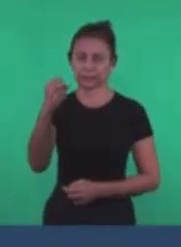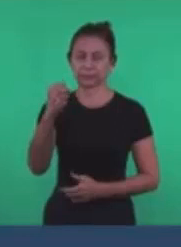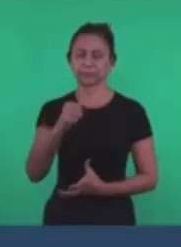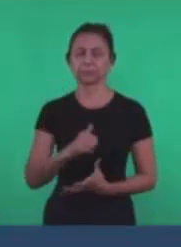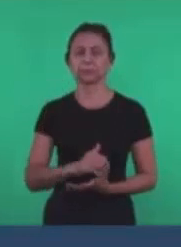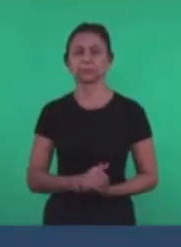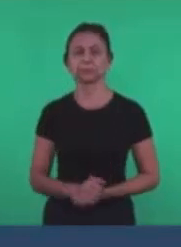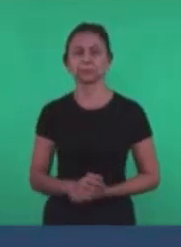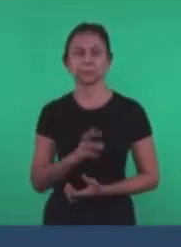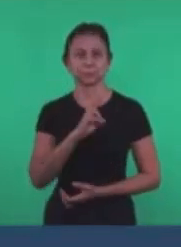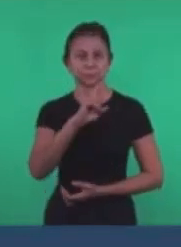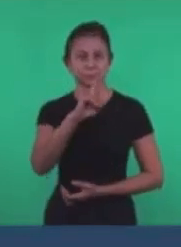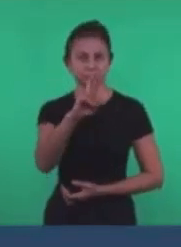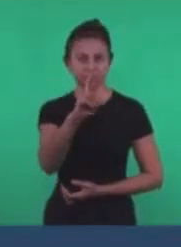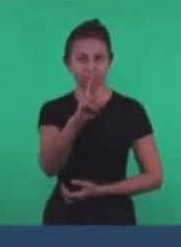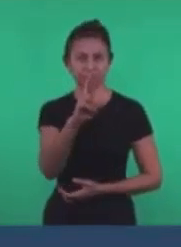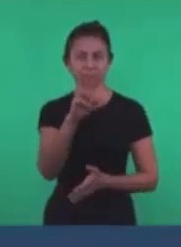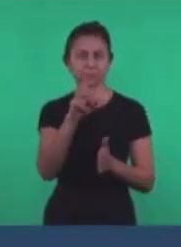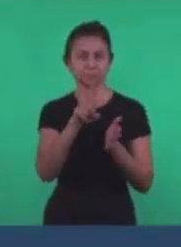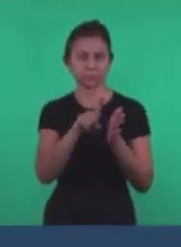A essa pergunta